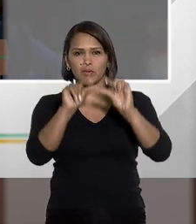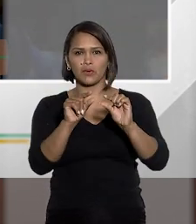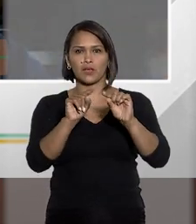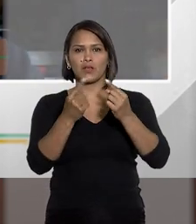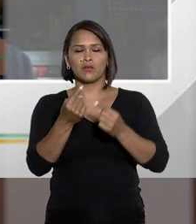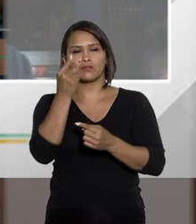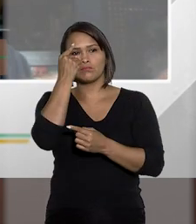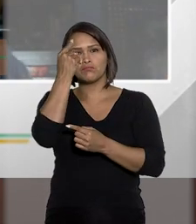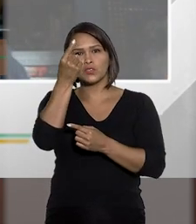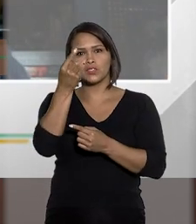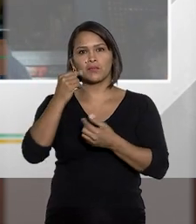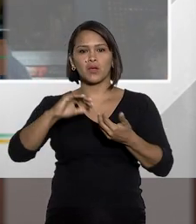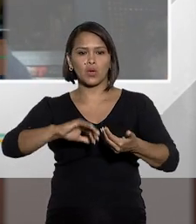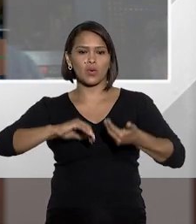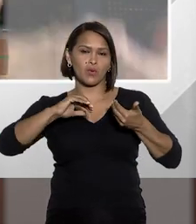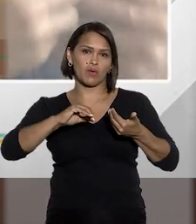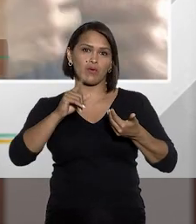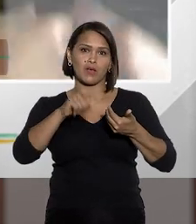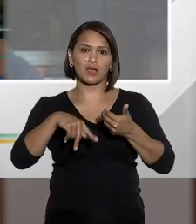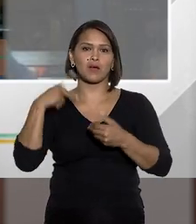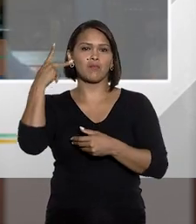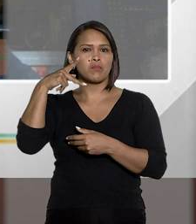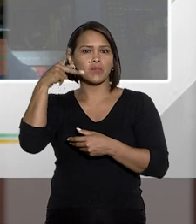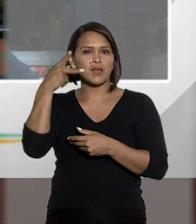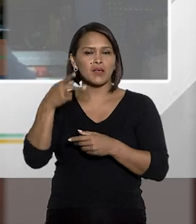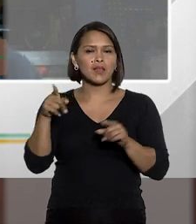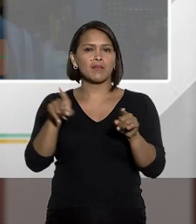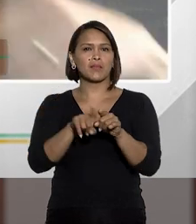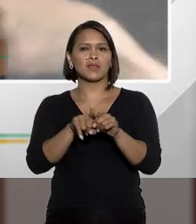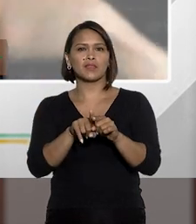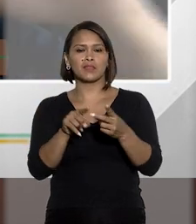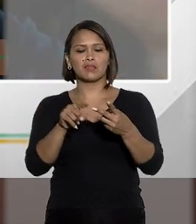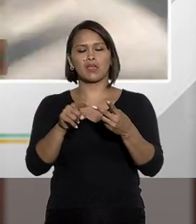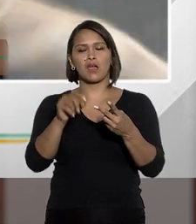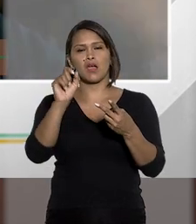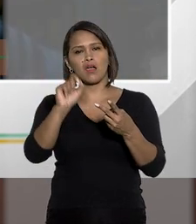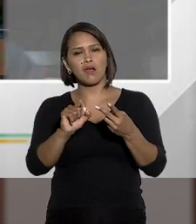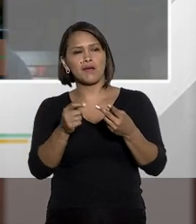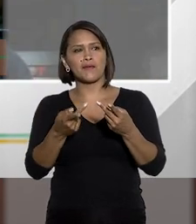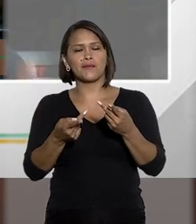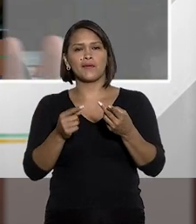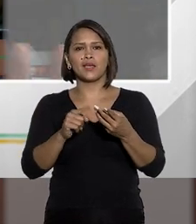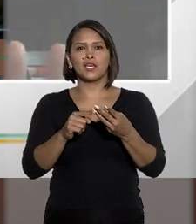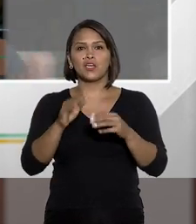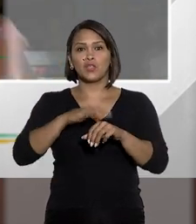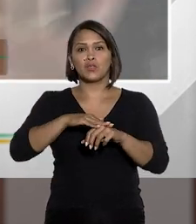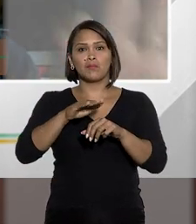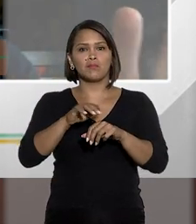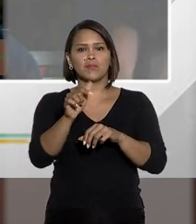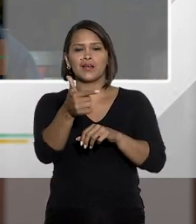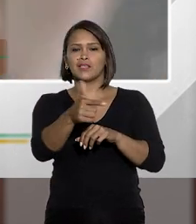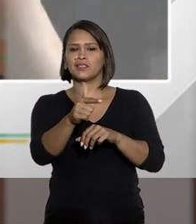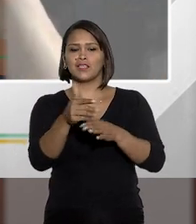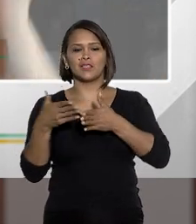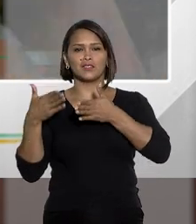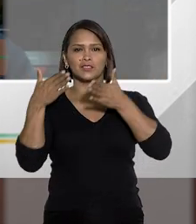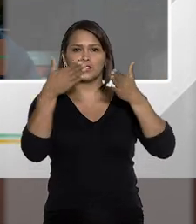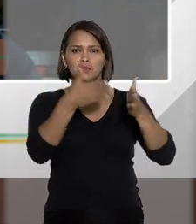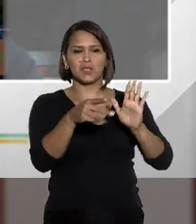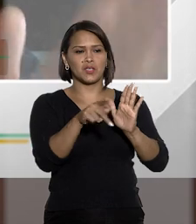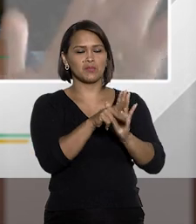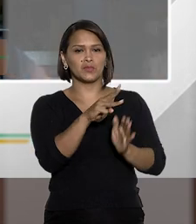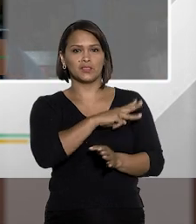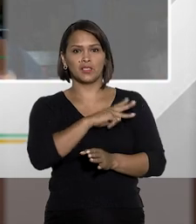exceções. Quando você pensa no Congresso, numa comissão parlamentar de queda, talvez, no mais, eles